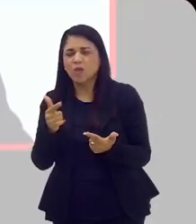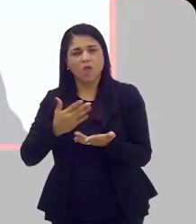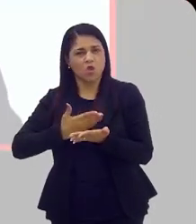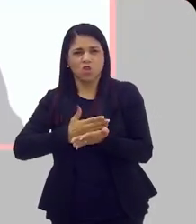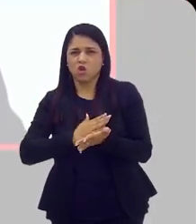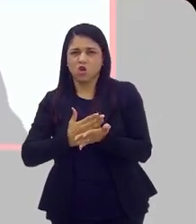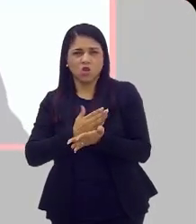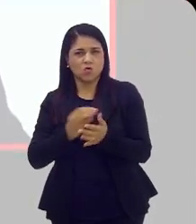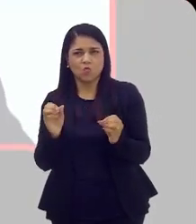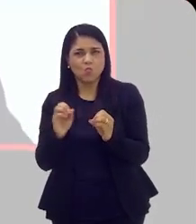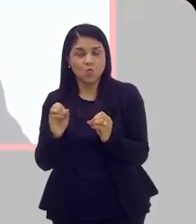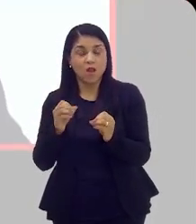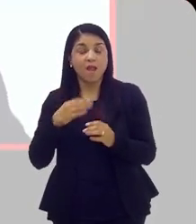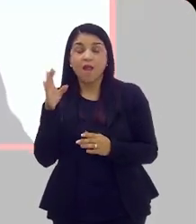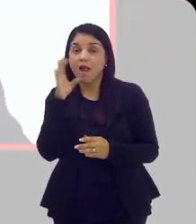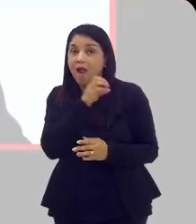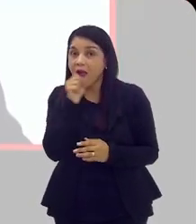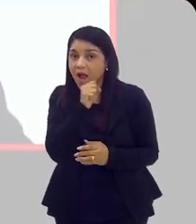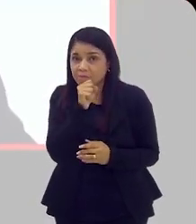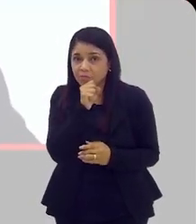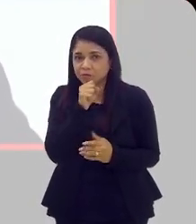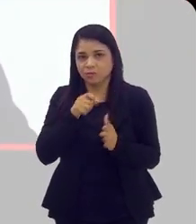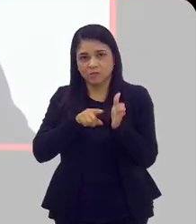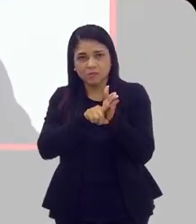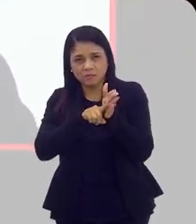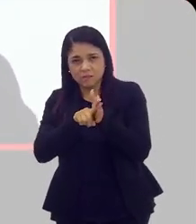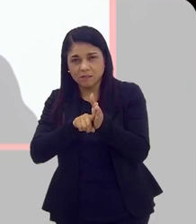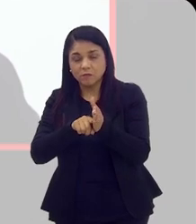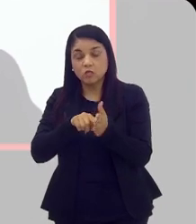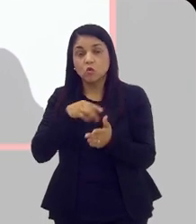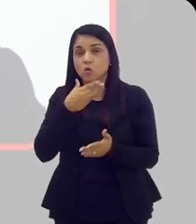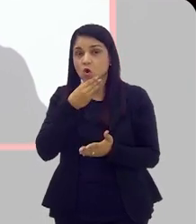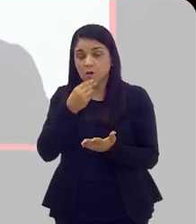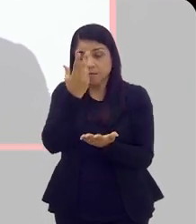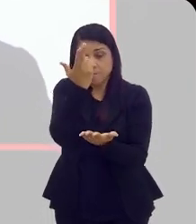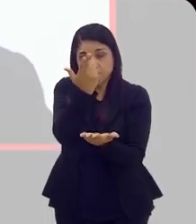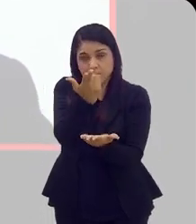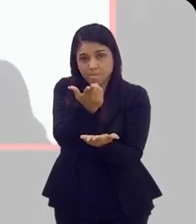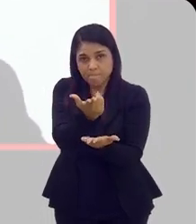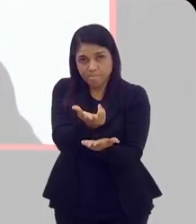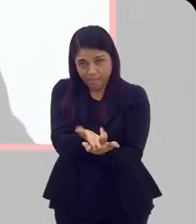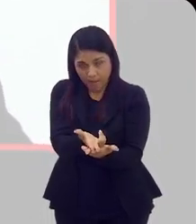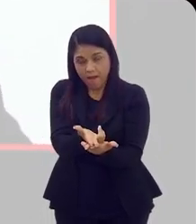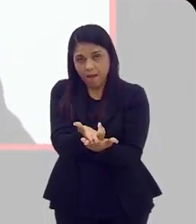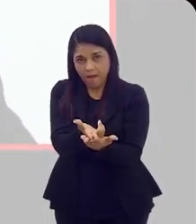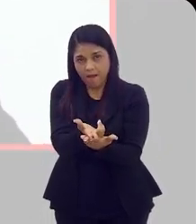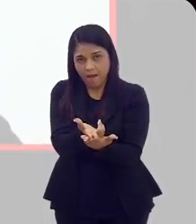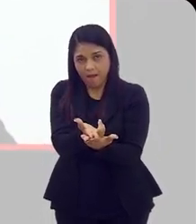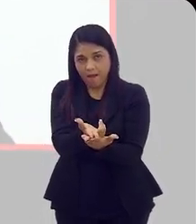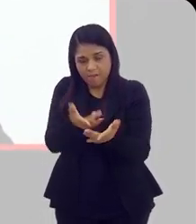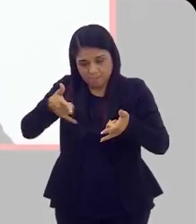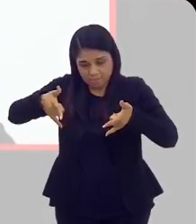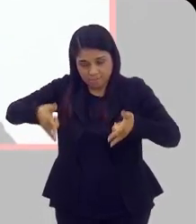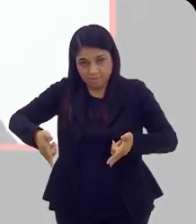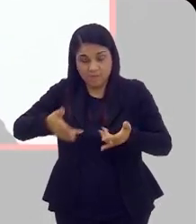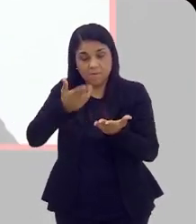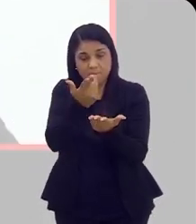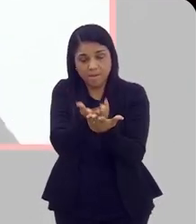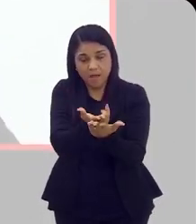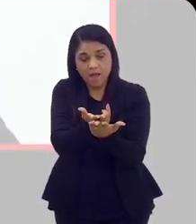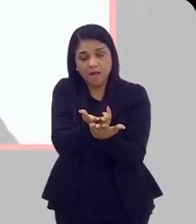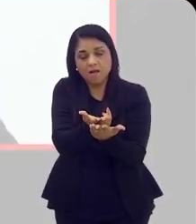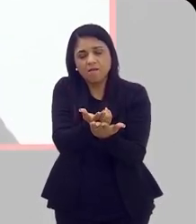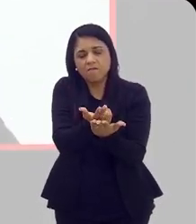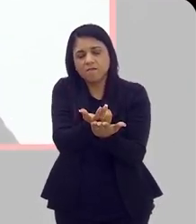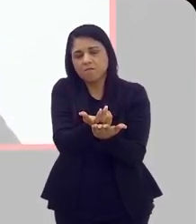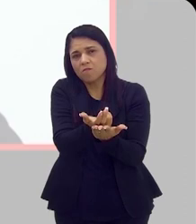tipo de desconforto, é um exame super rápido, tá? O homem, ele deita de barriga pra cima na maca mesmo, ele levanta um pouco a